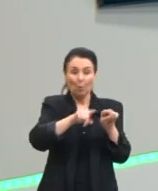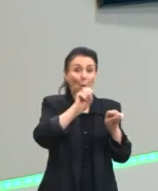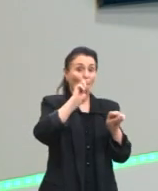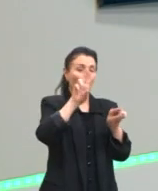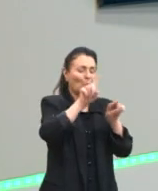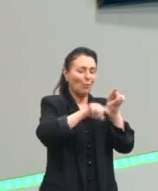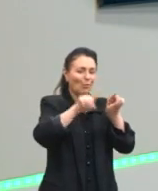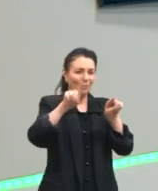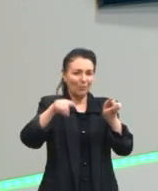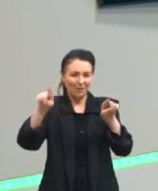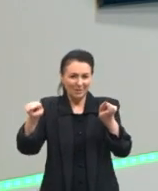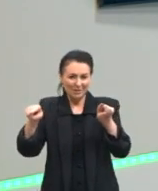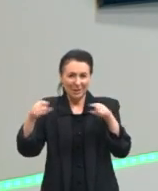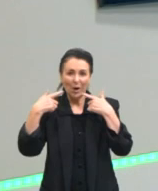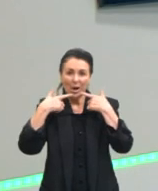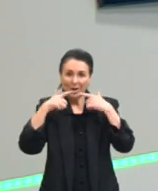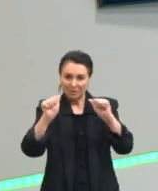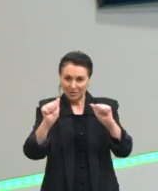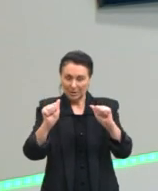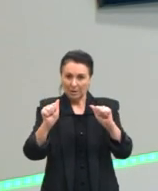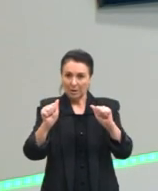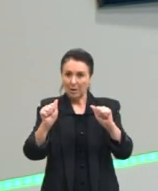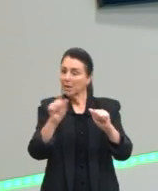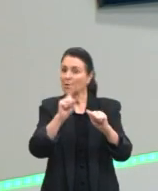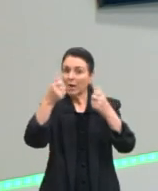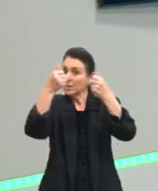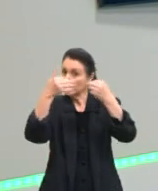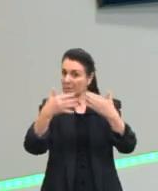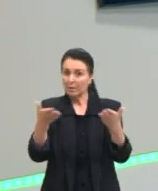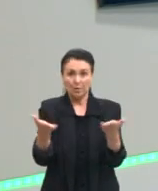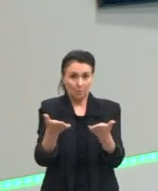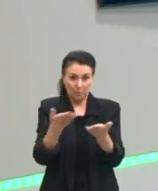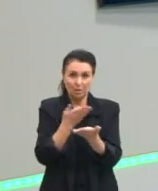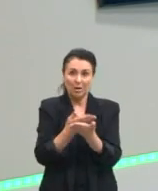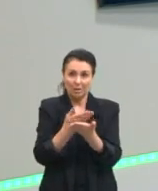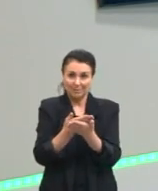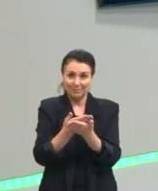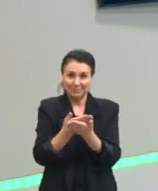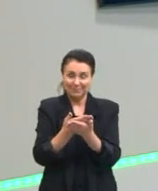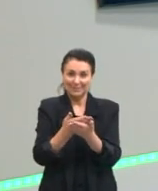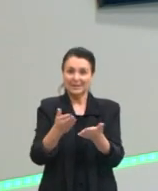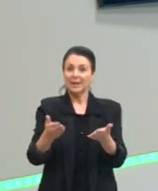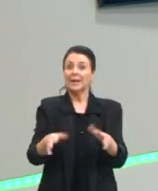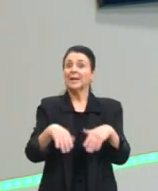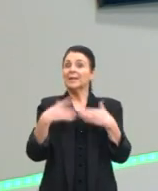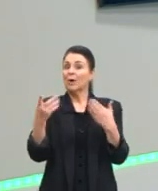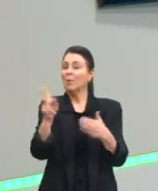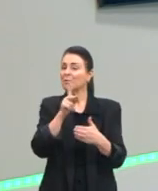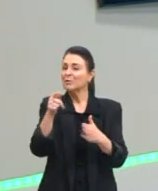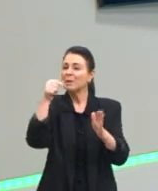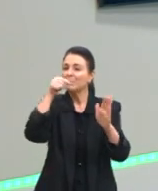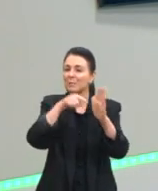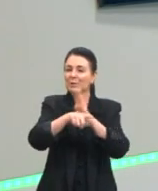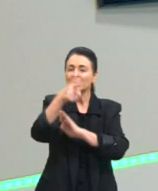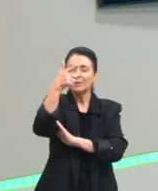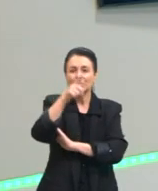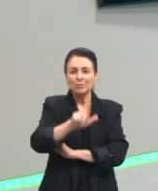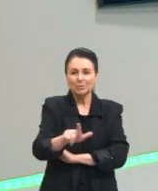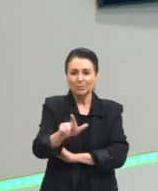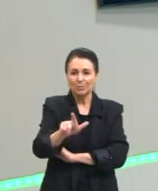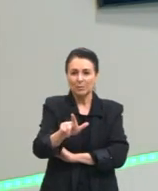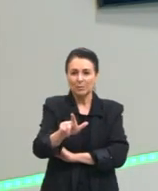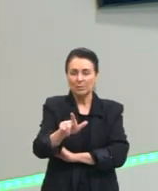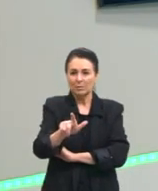hoje. Isso aqui é só um aperitivo pra vocês pensarem. Eu deixo vocês com esse questionamento. O que a gente fala em